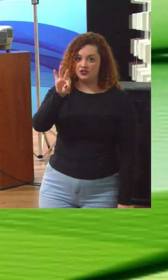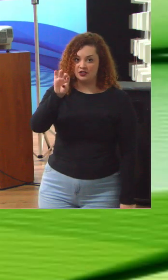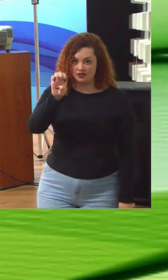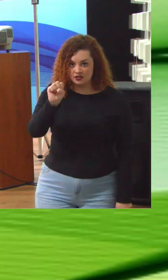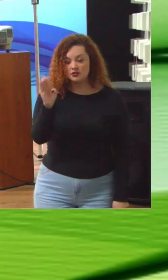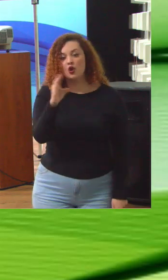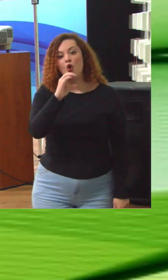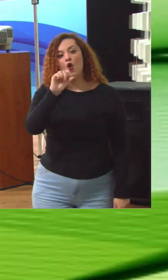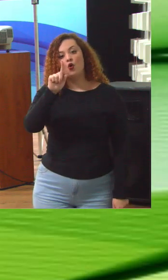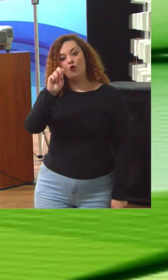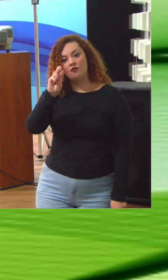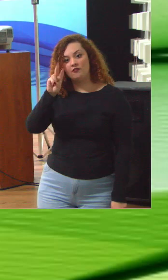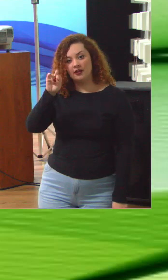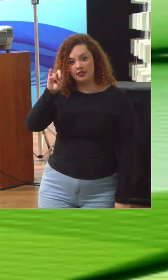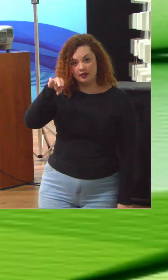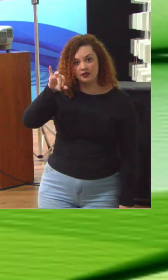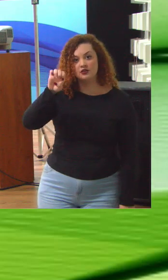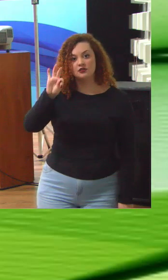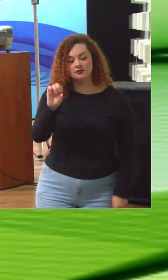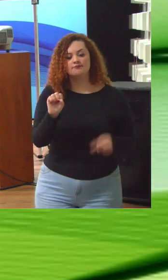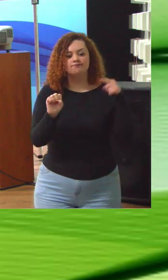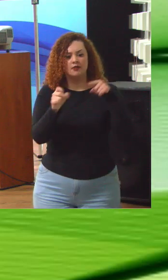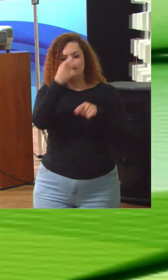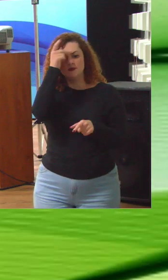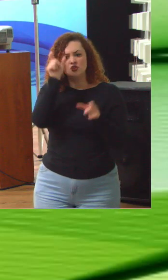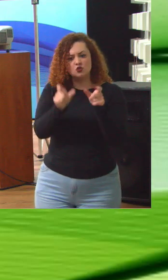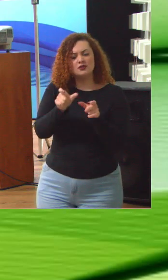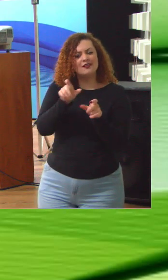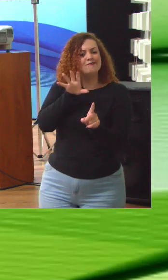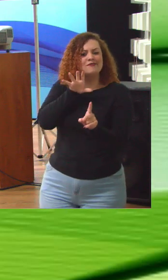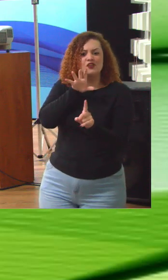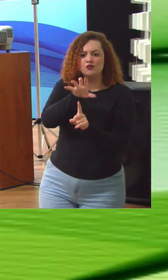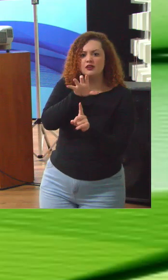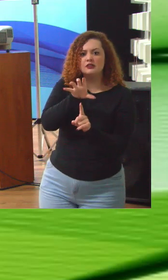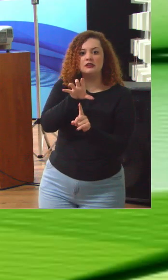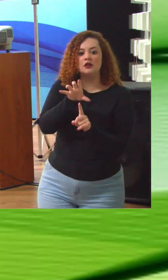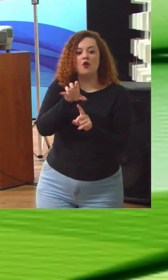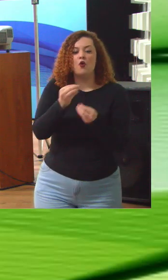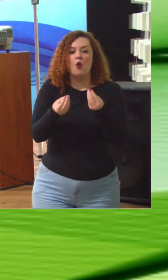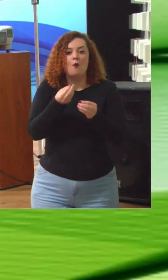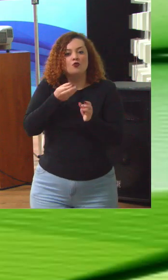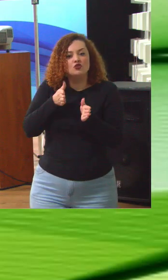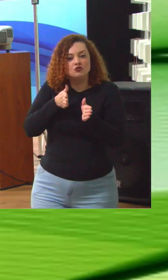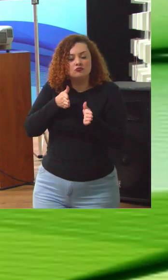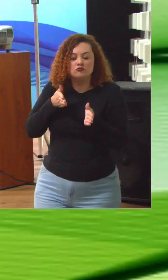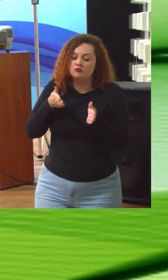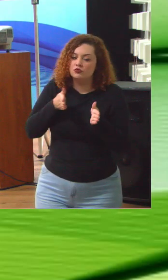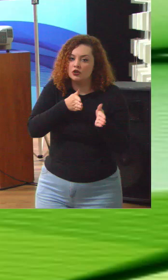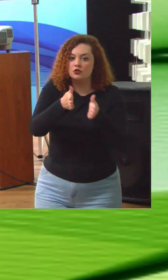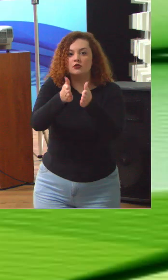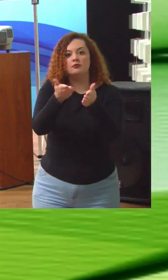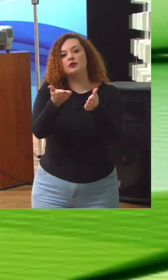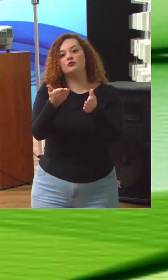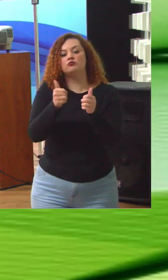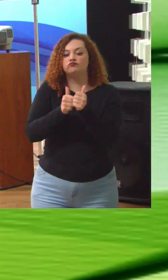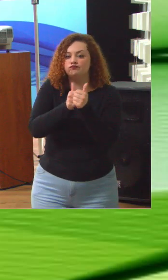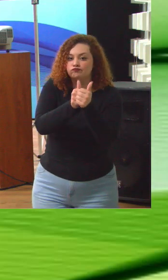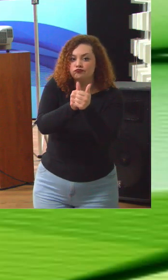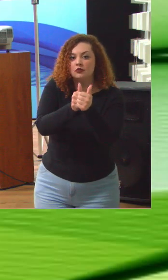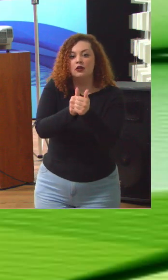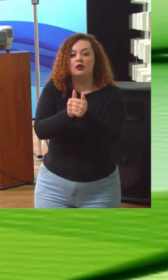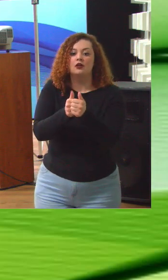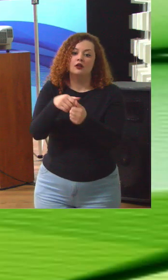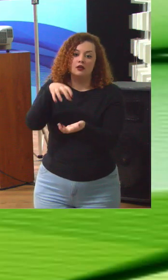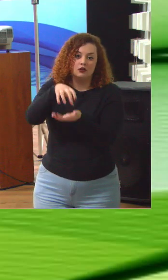pessoas que vão interferir na maneira de dar direcionamento para a instituição. Por outro lado, uma vez que